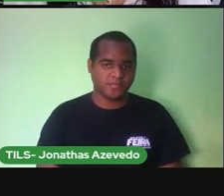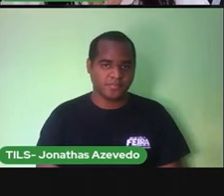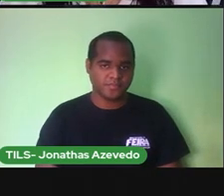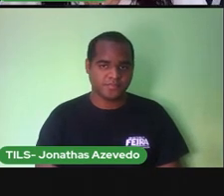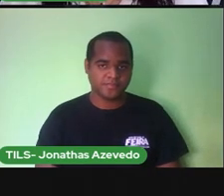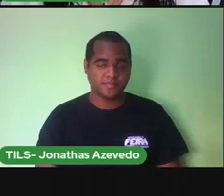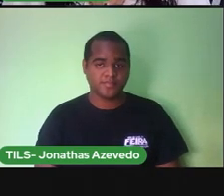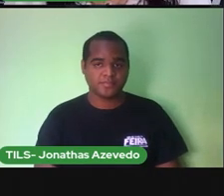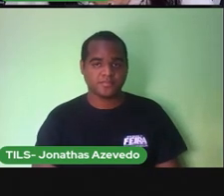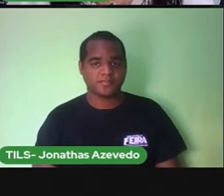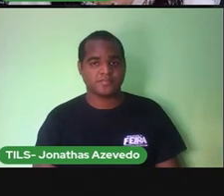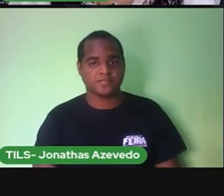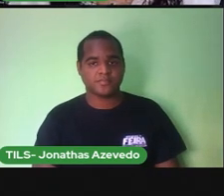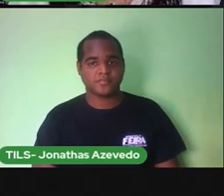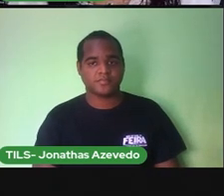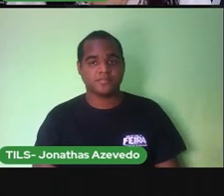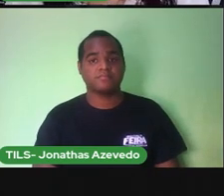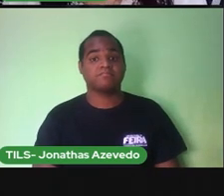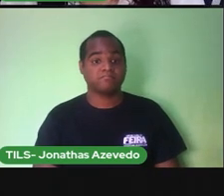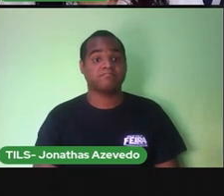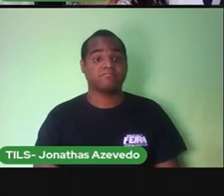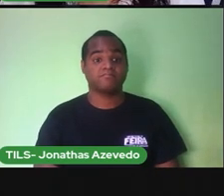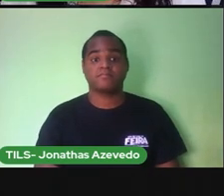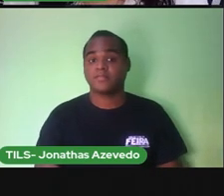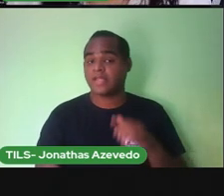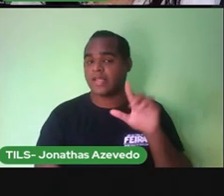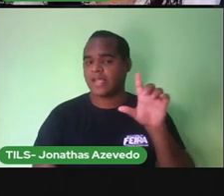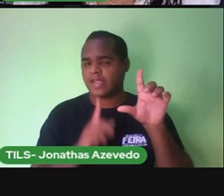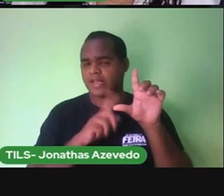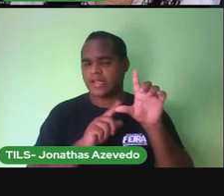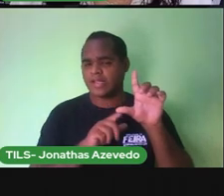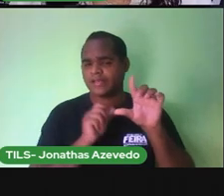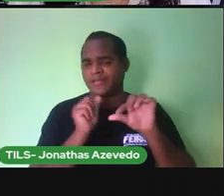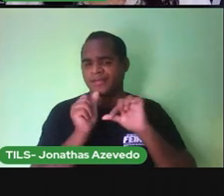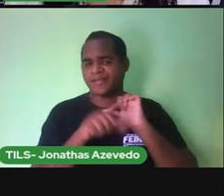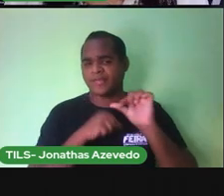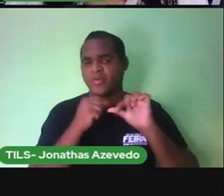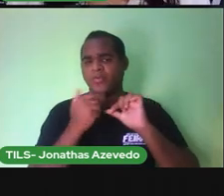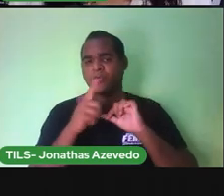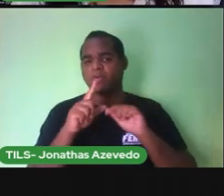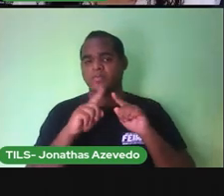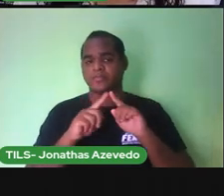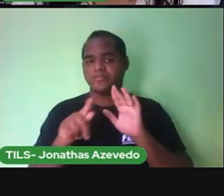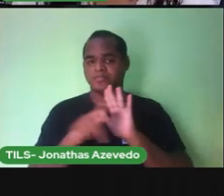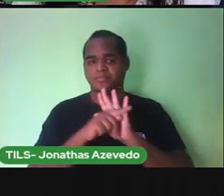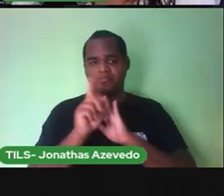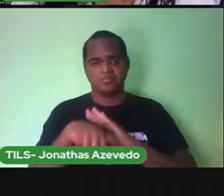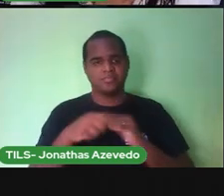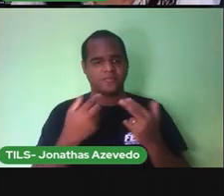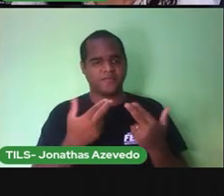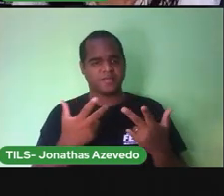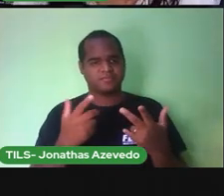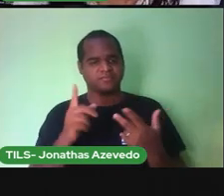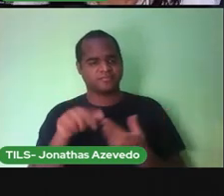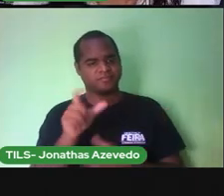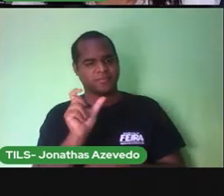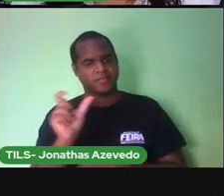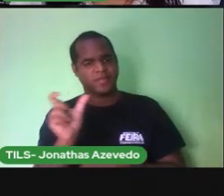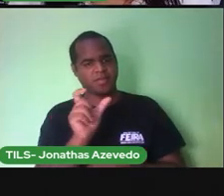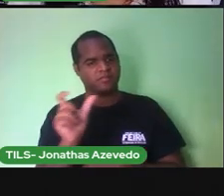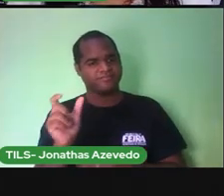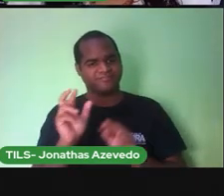Quando nós alteramos as letrinhas, a gente percebe que uma sílaba não pertence apenas a uma palavra.